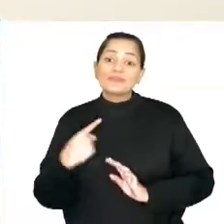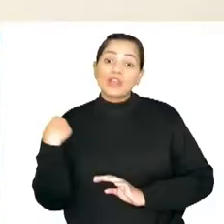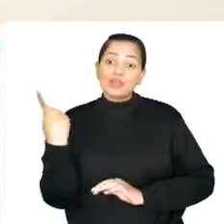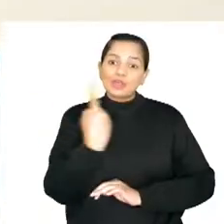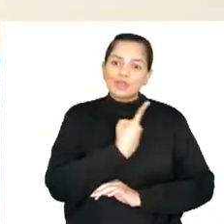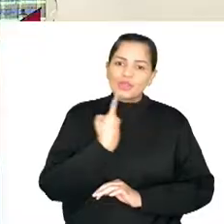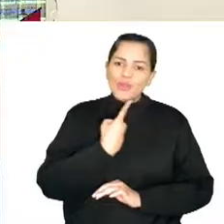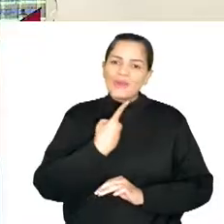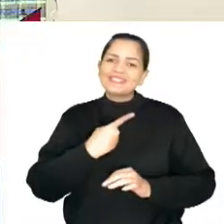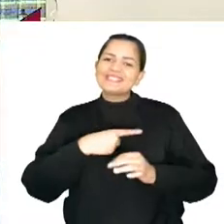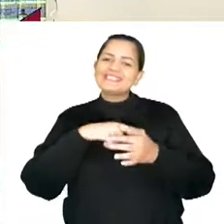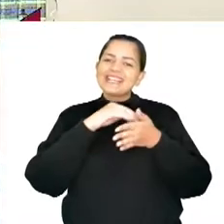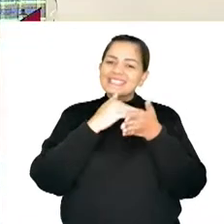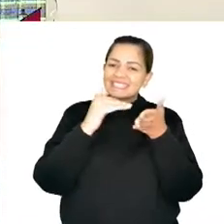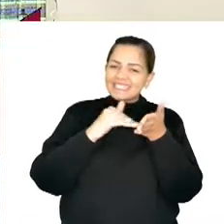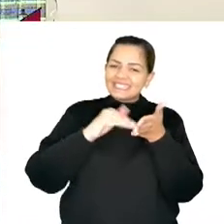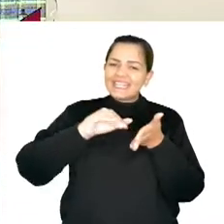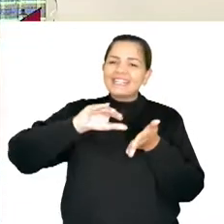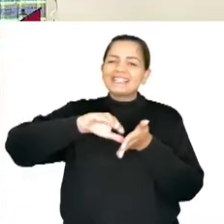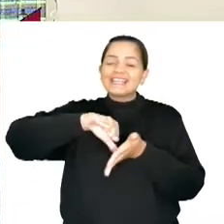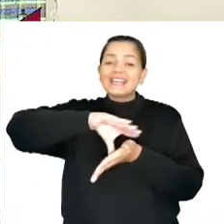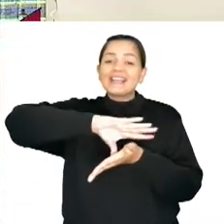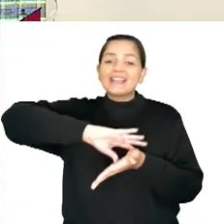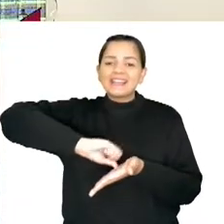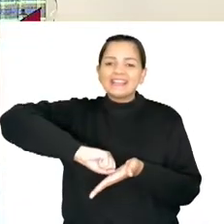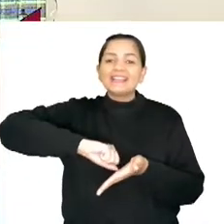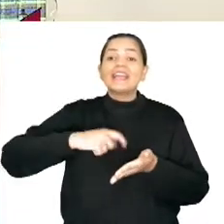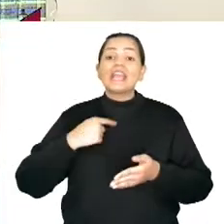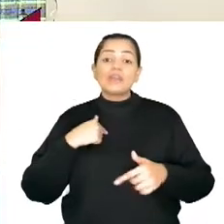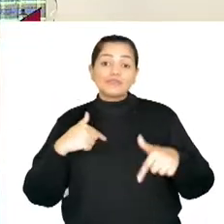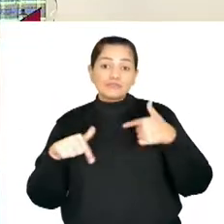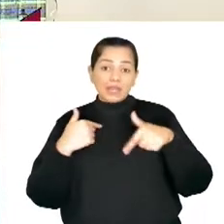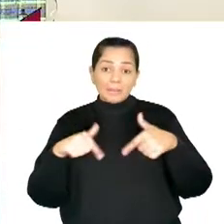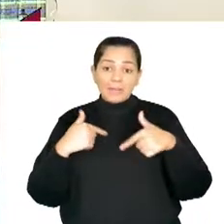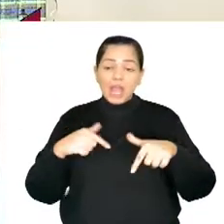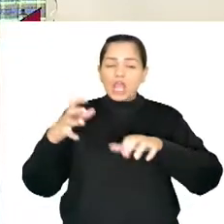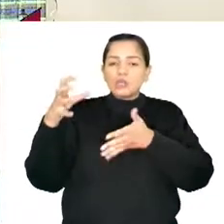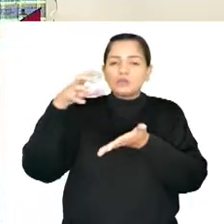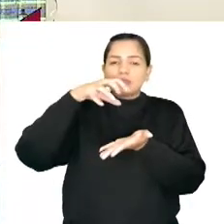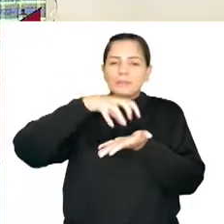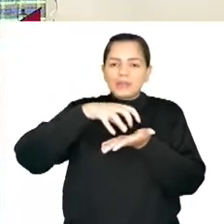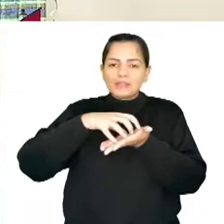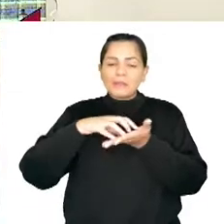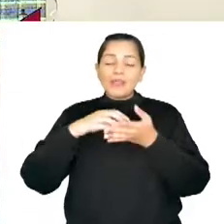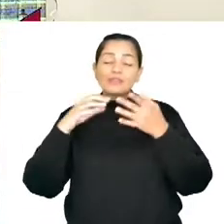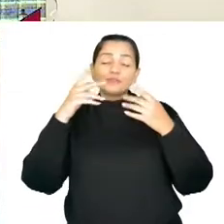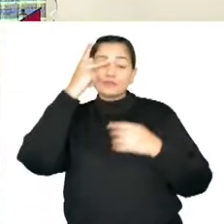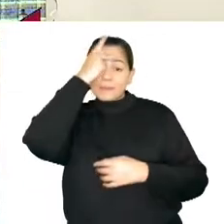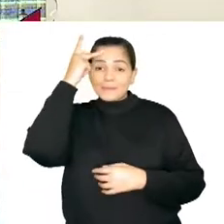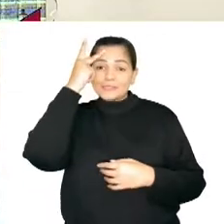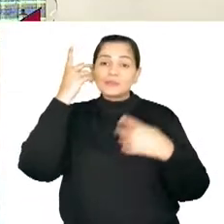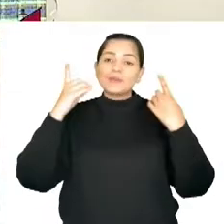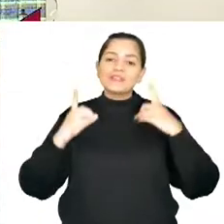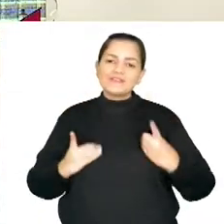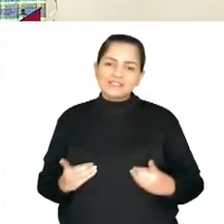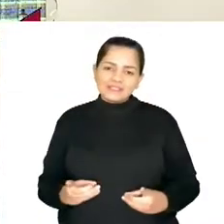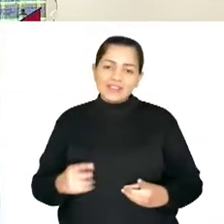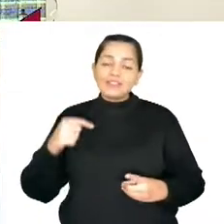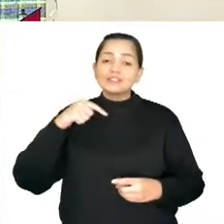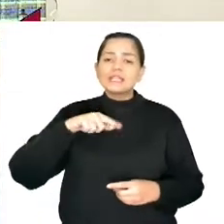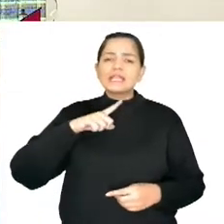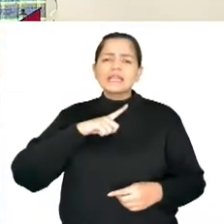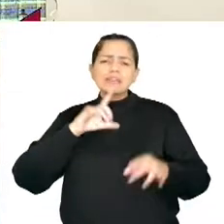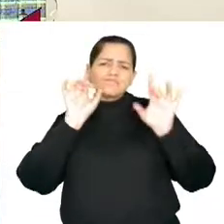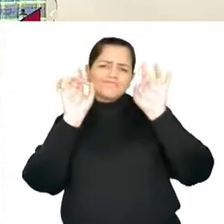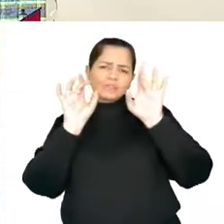Então, nós somos da Secretaria da Mulher, Pessoa com Deficiência e Igualdade Racial. Eu trabalho no Departamento da Pessoa com Deficiência,